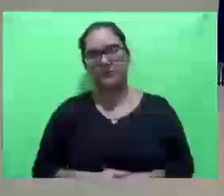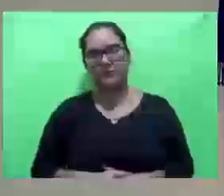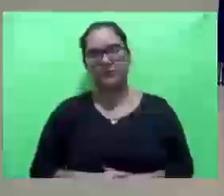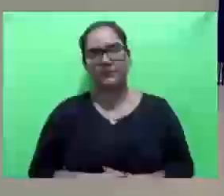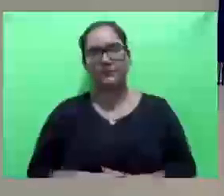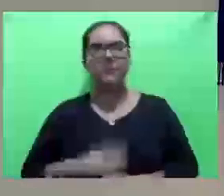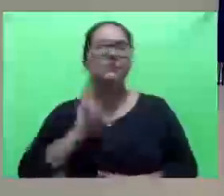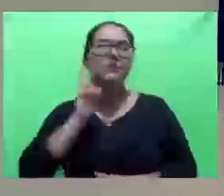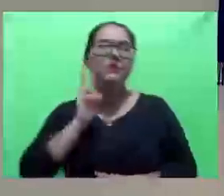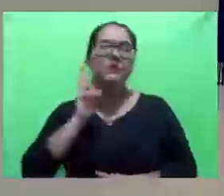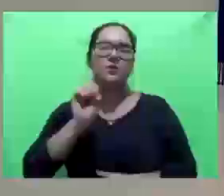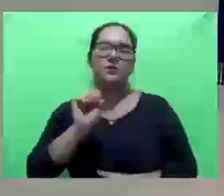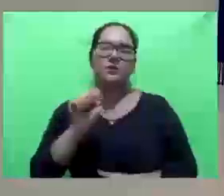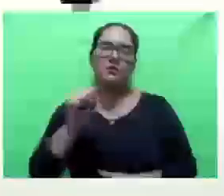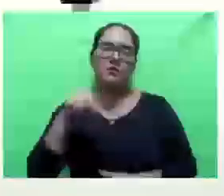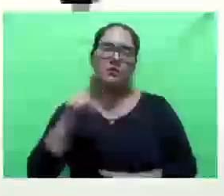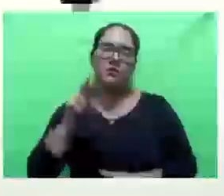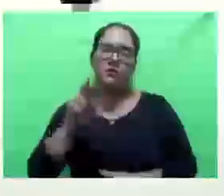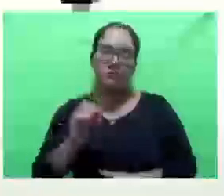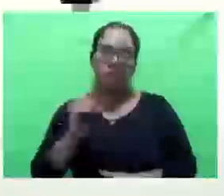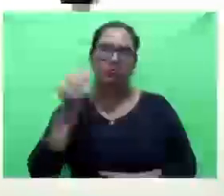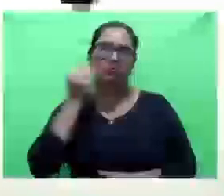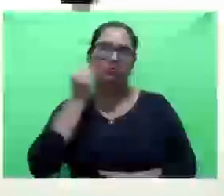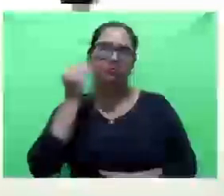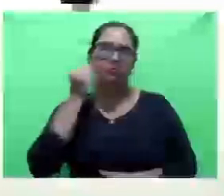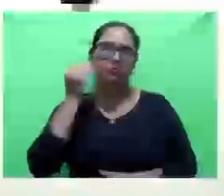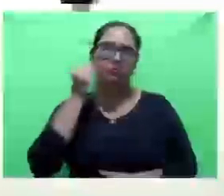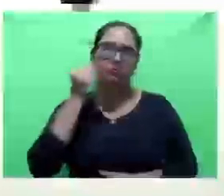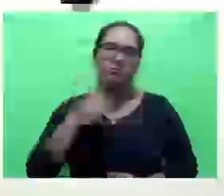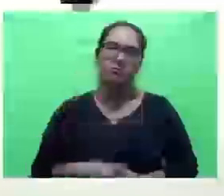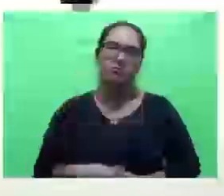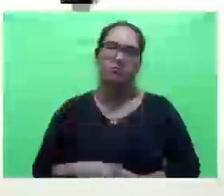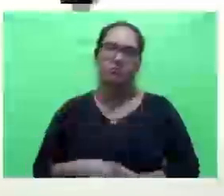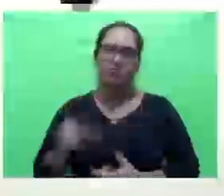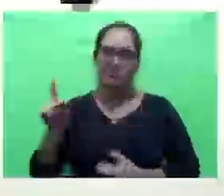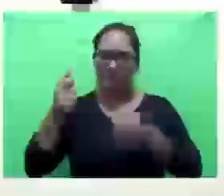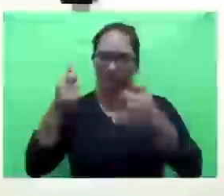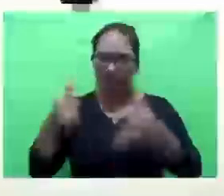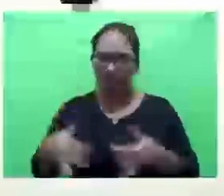Vereador Sandro, só para contribuir com a sua fala,